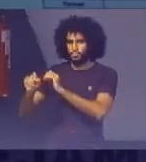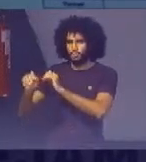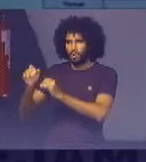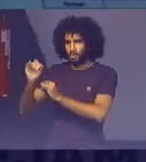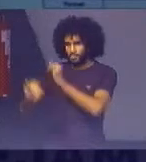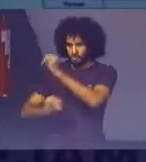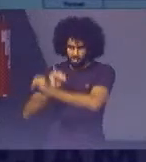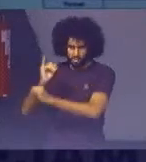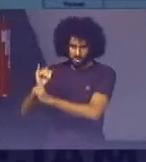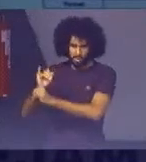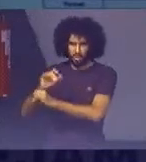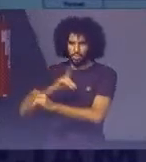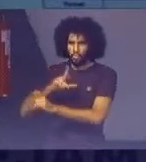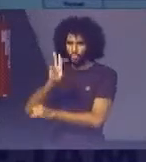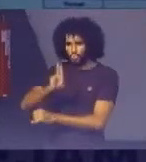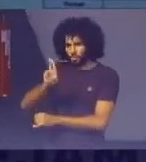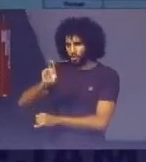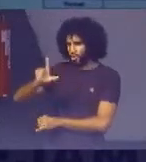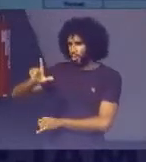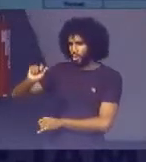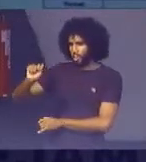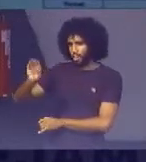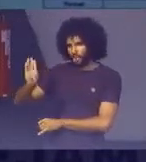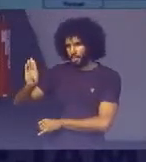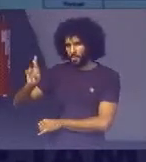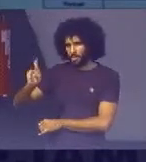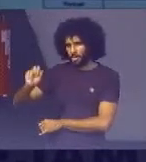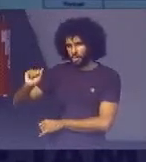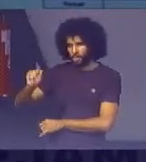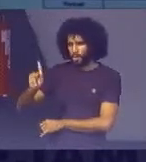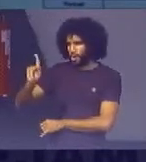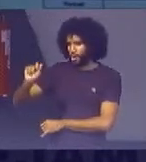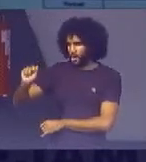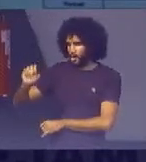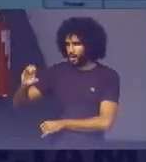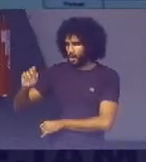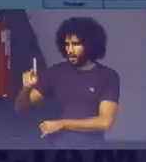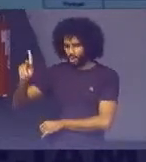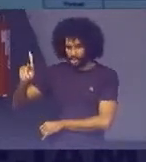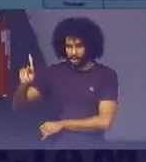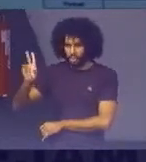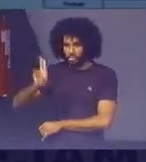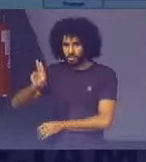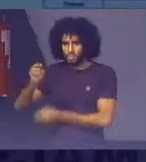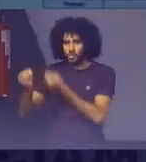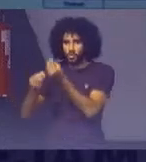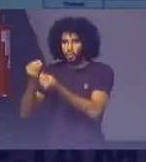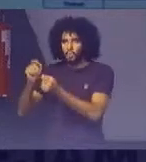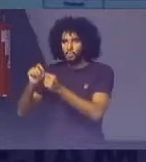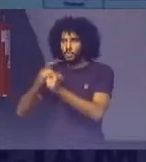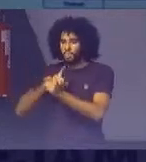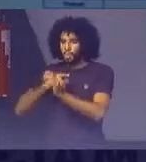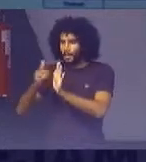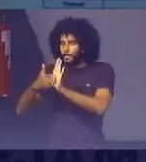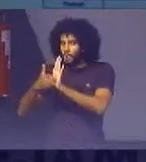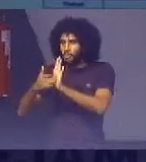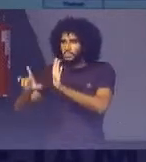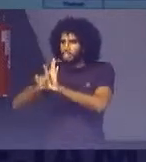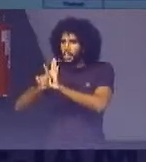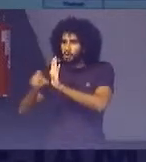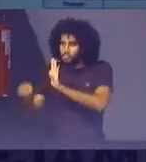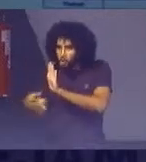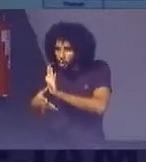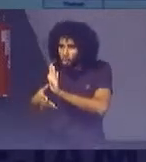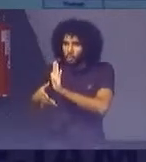LabHacker Que é Uma plataforma Do congresso Nacional Que utiliza Para Quando eles vão Propor Novas leis Para